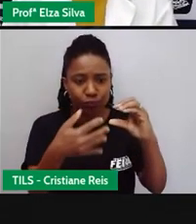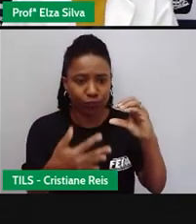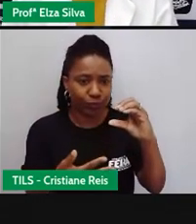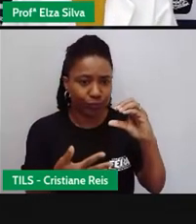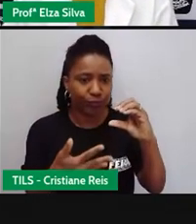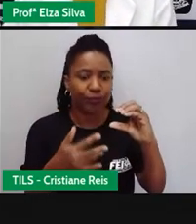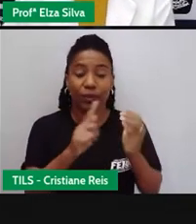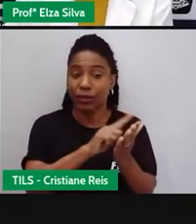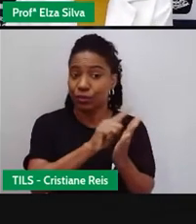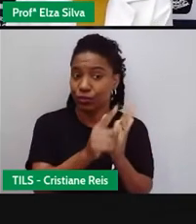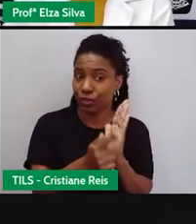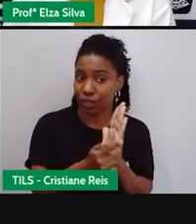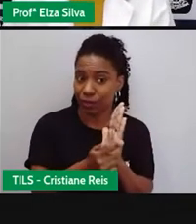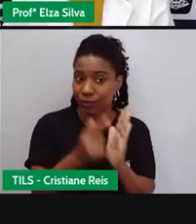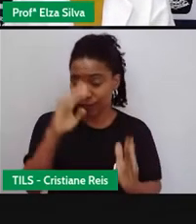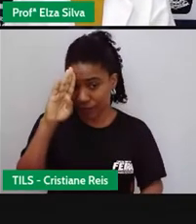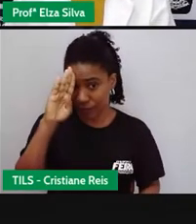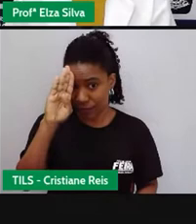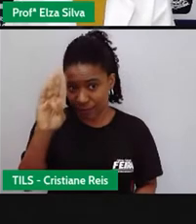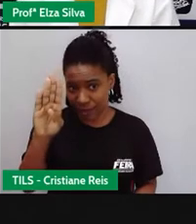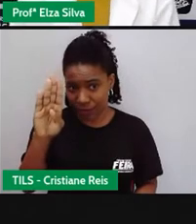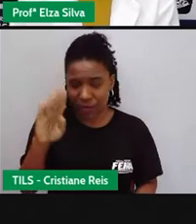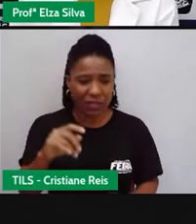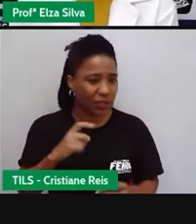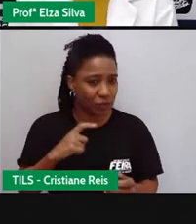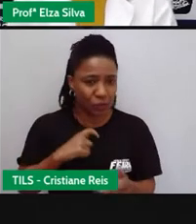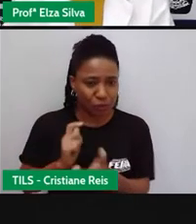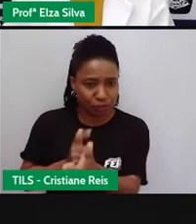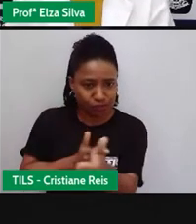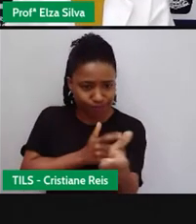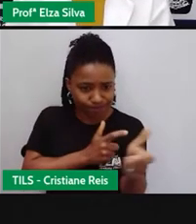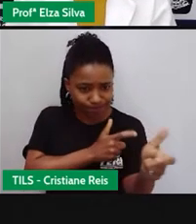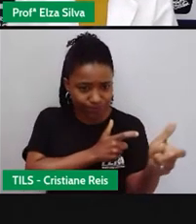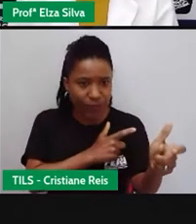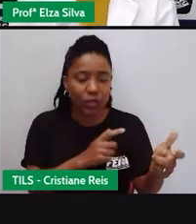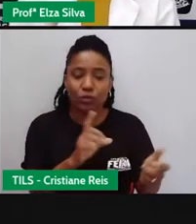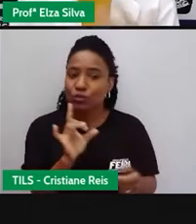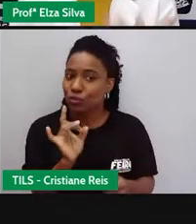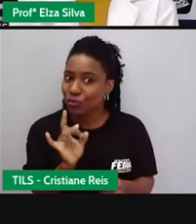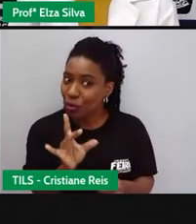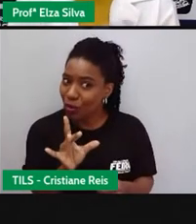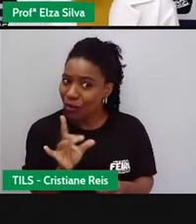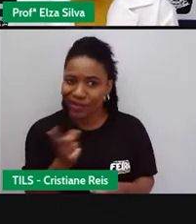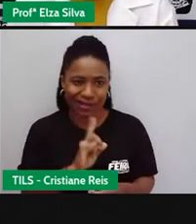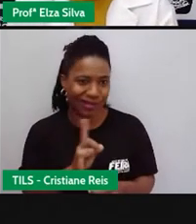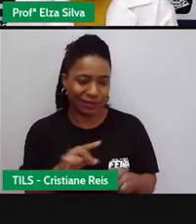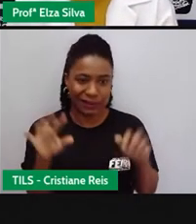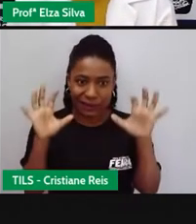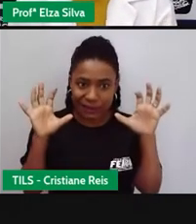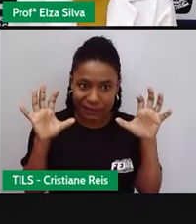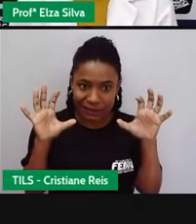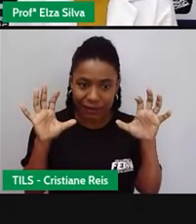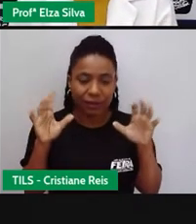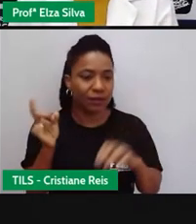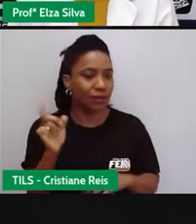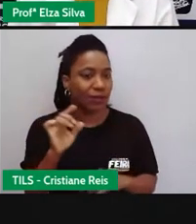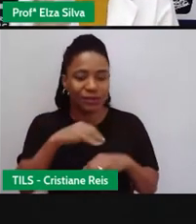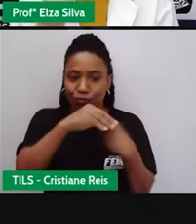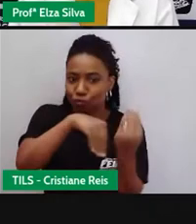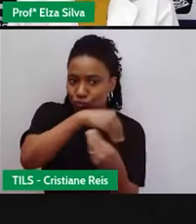que ele seja apenas um filme de faroeste, apenas um filme de terror. Às vezes, há uma mistura. Ok?